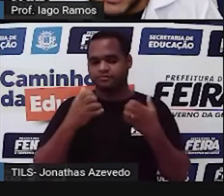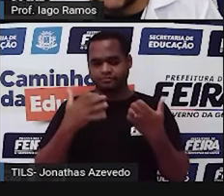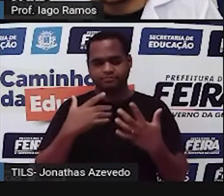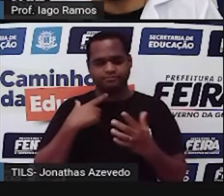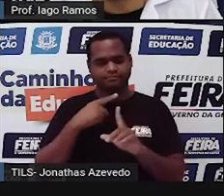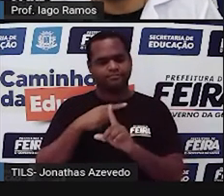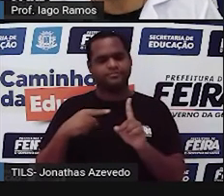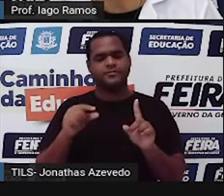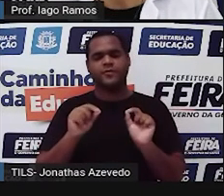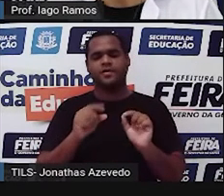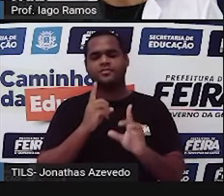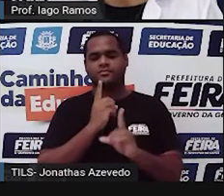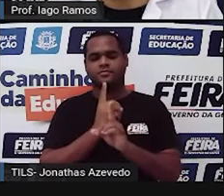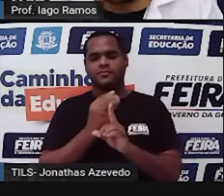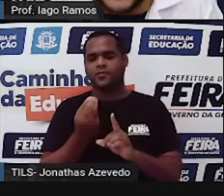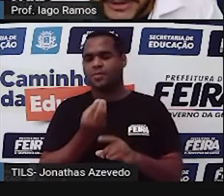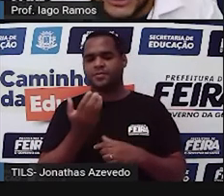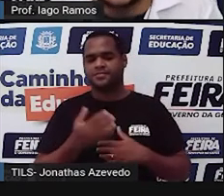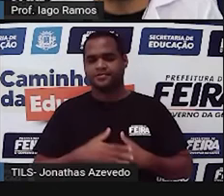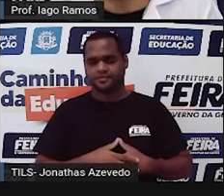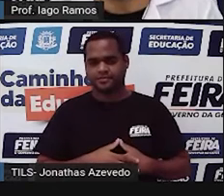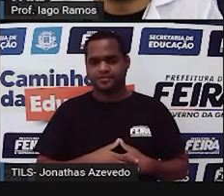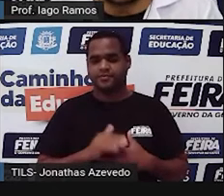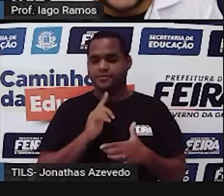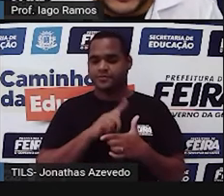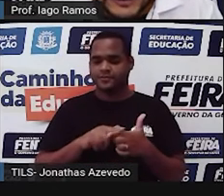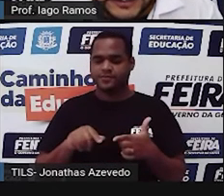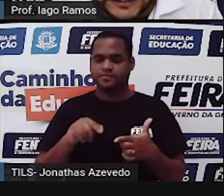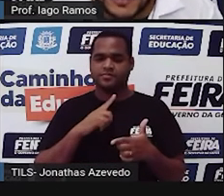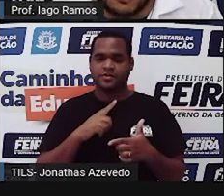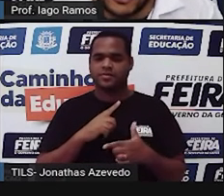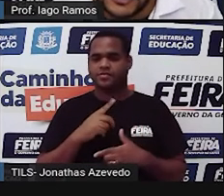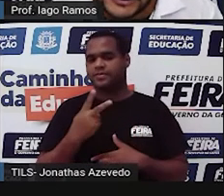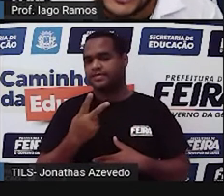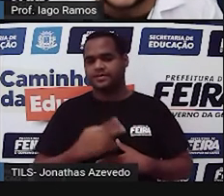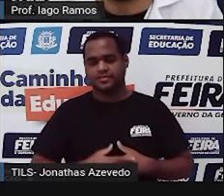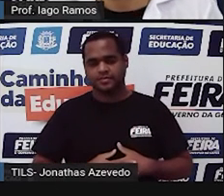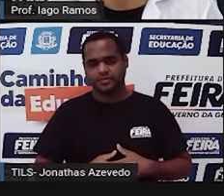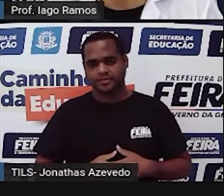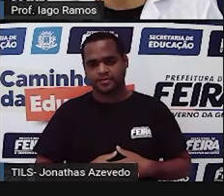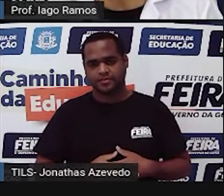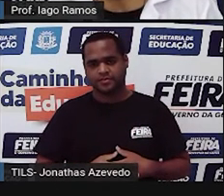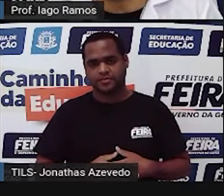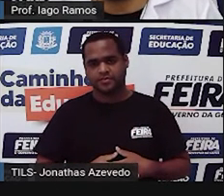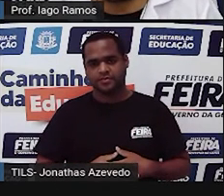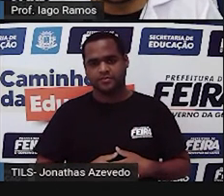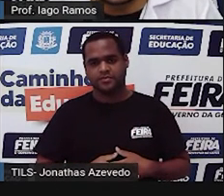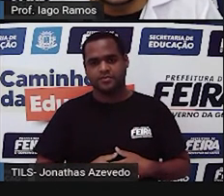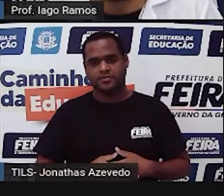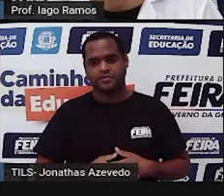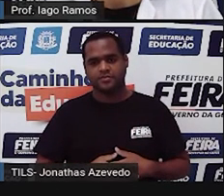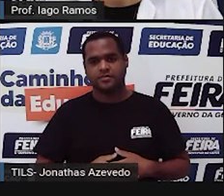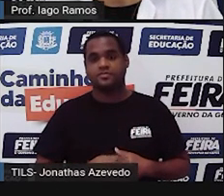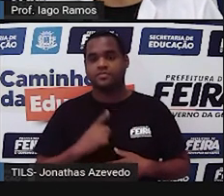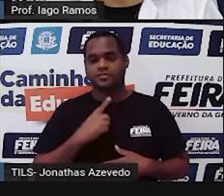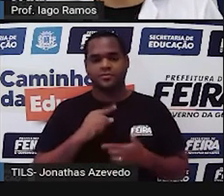Como é que a gente encontra a metade? Dividindo por 2, tá bom? Então, dividir por 2